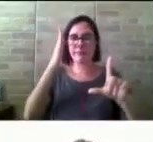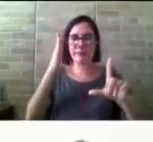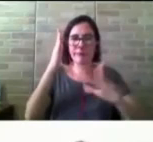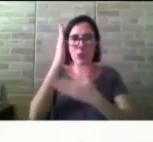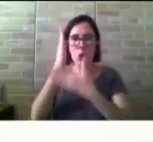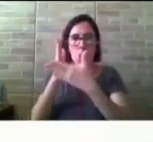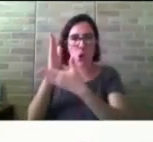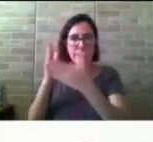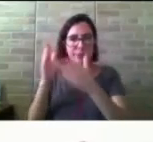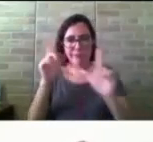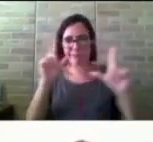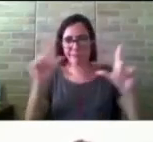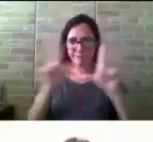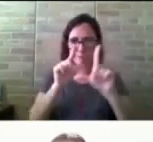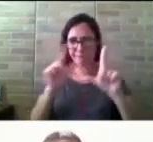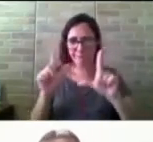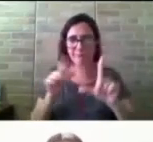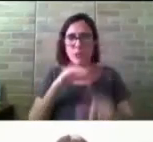acessibilidade.